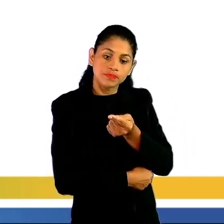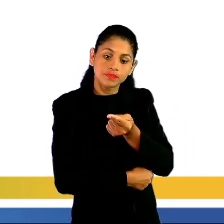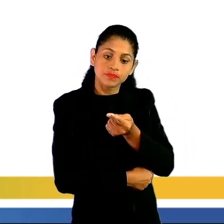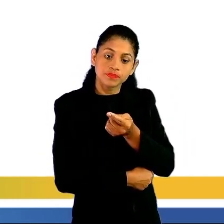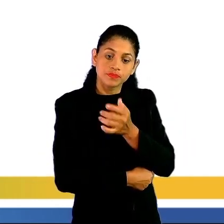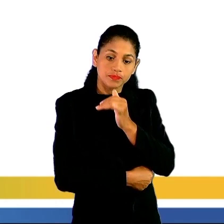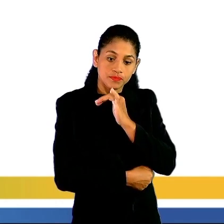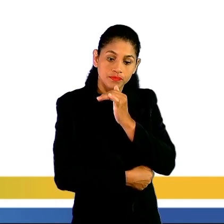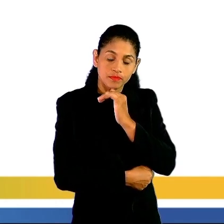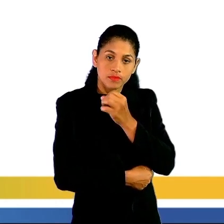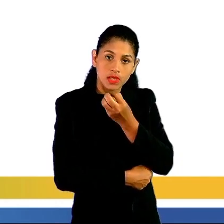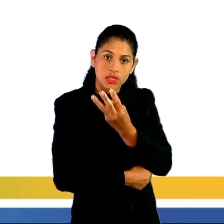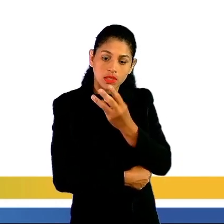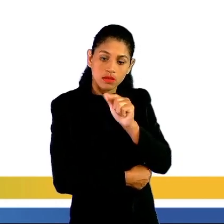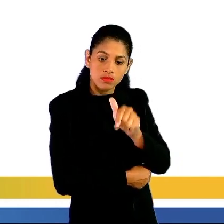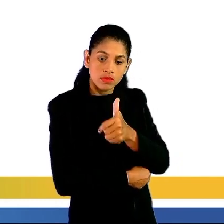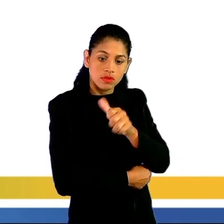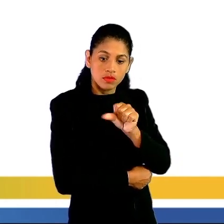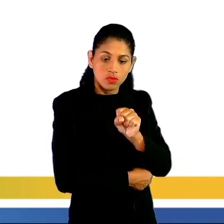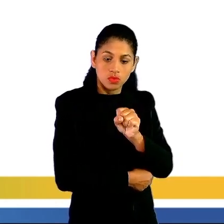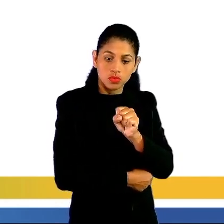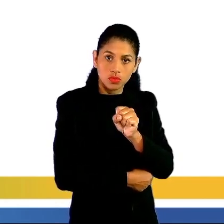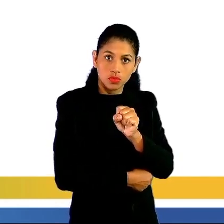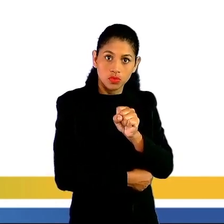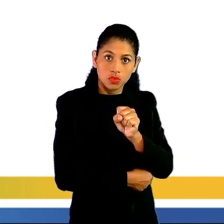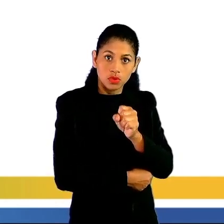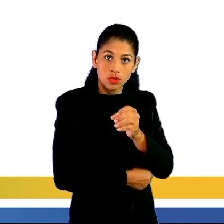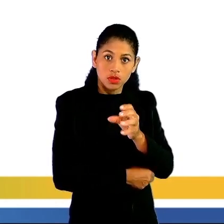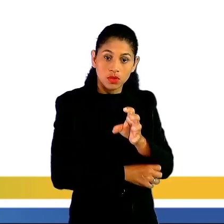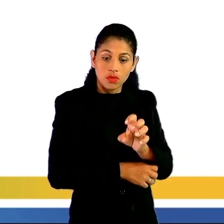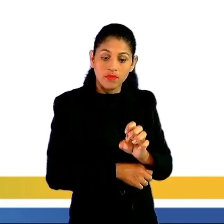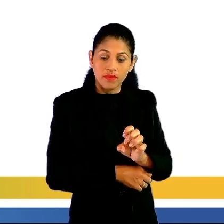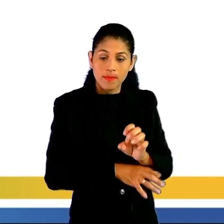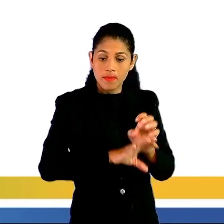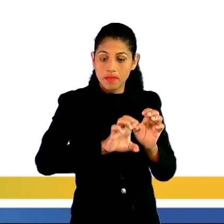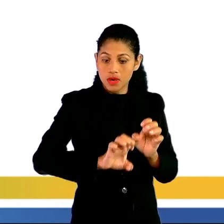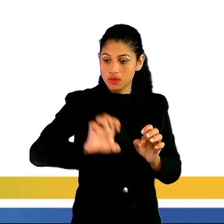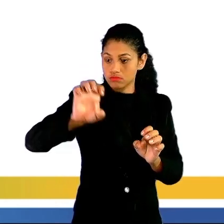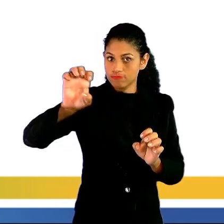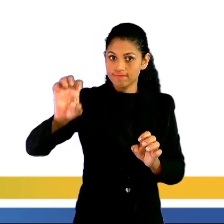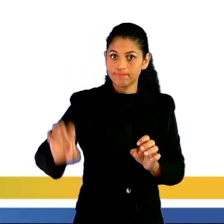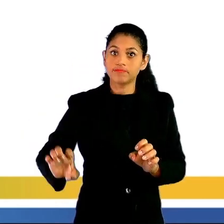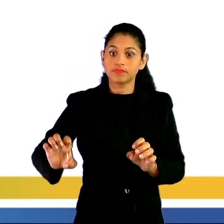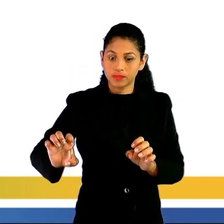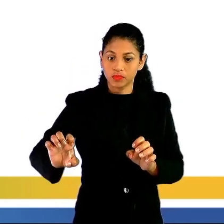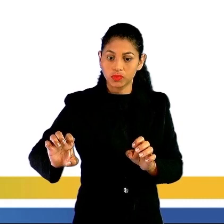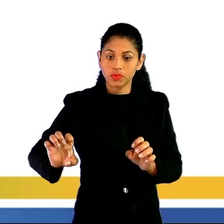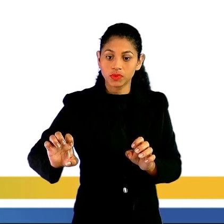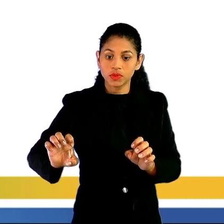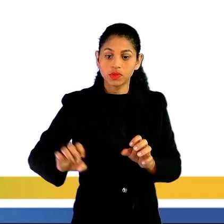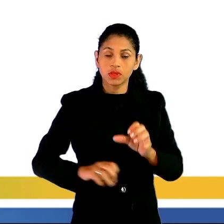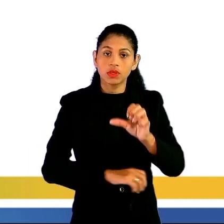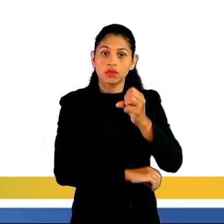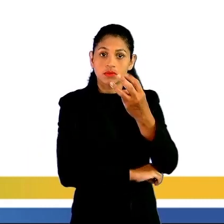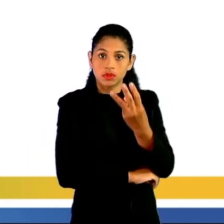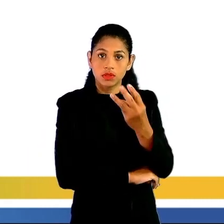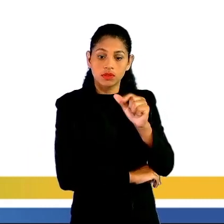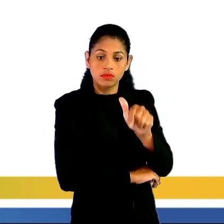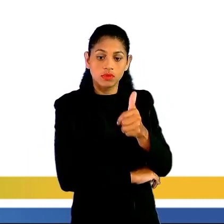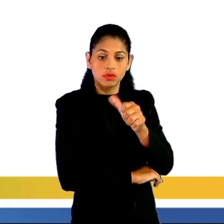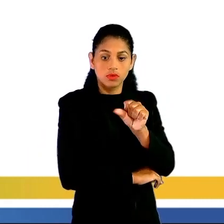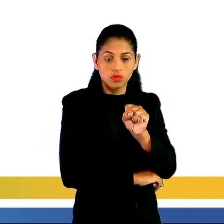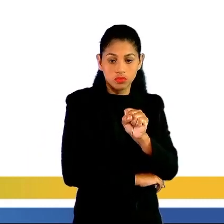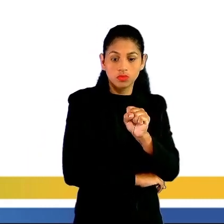após o 8, a vírgula vai andar para a esquerda aqui, e nós temos aumentando mais uma casa. Então é 3,8